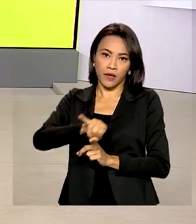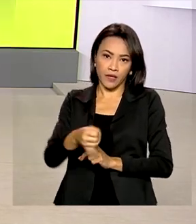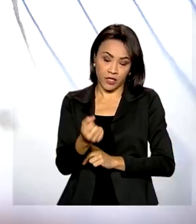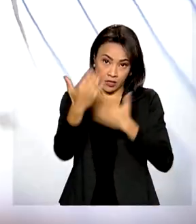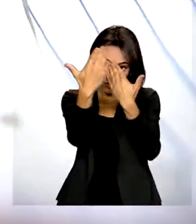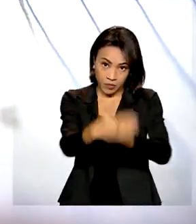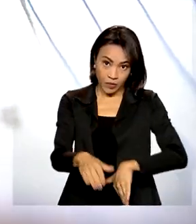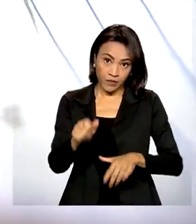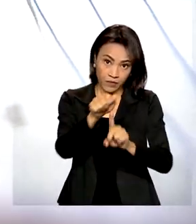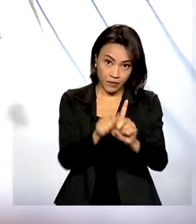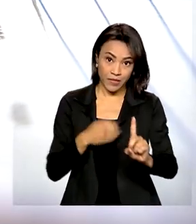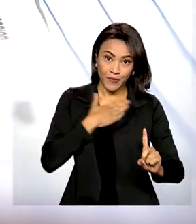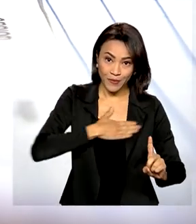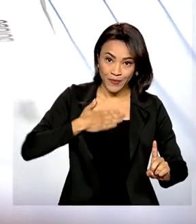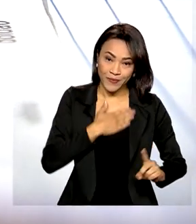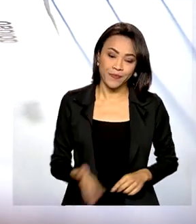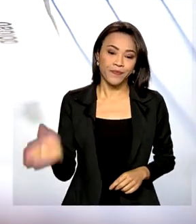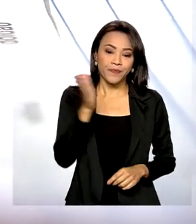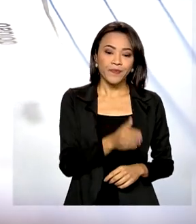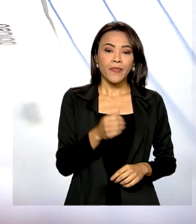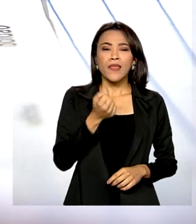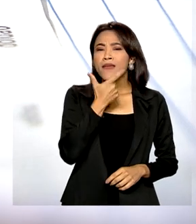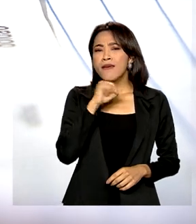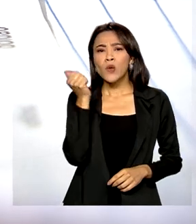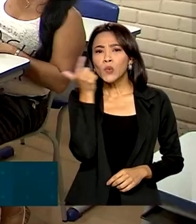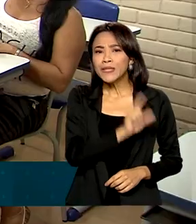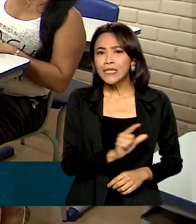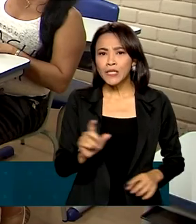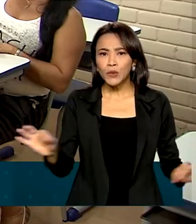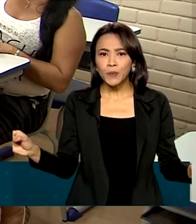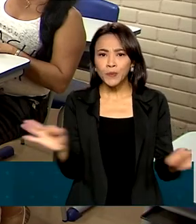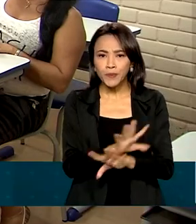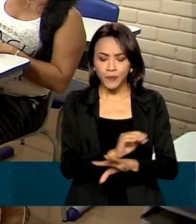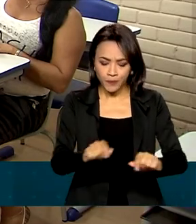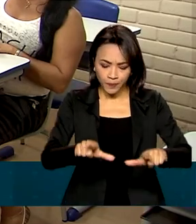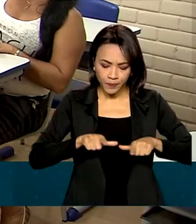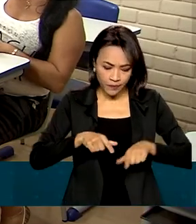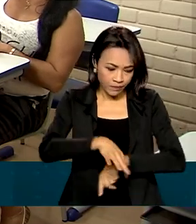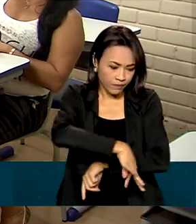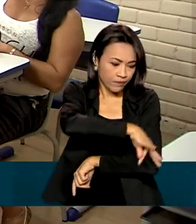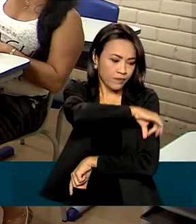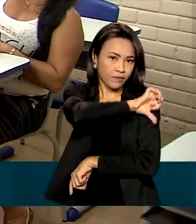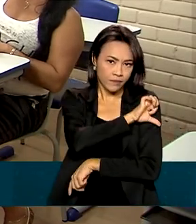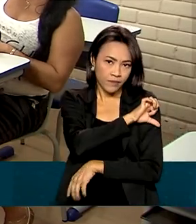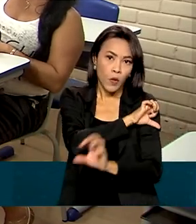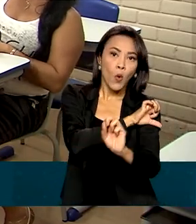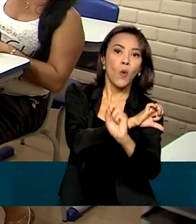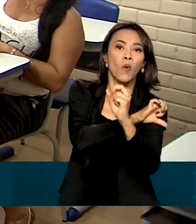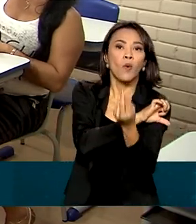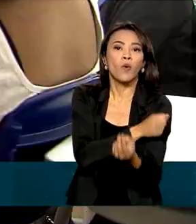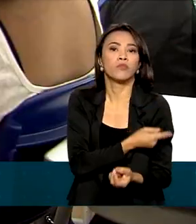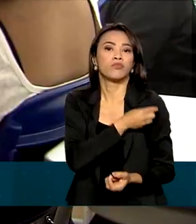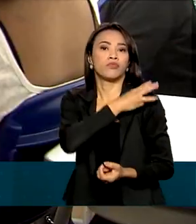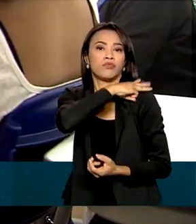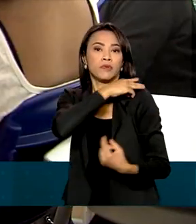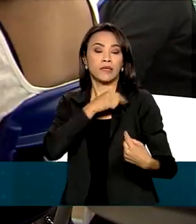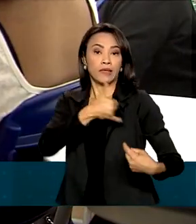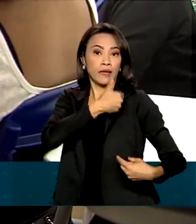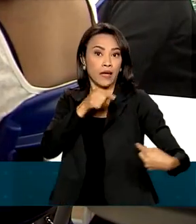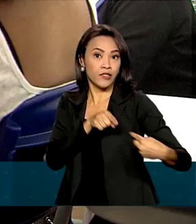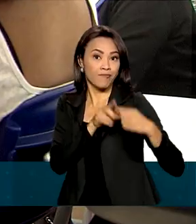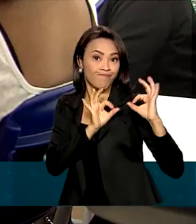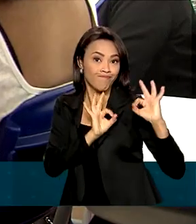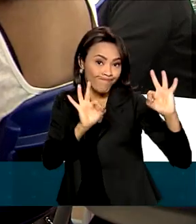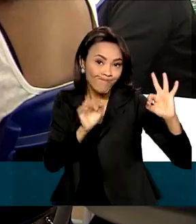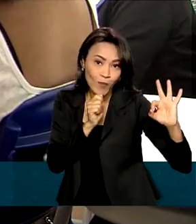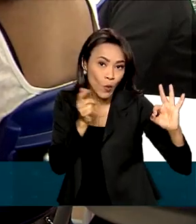agosto. Quem não conseguiu concluir os ensinos fundamental ou médio na idade adequada, vai ter mais